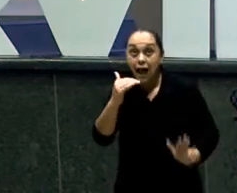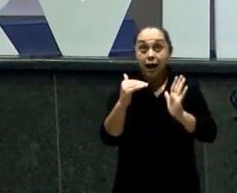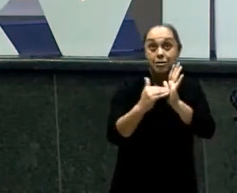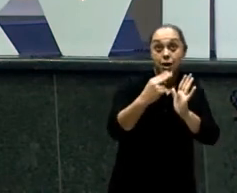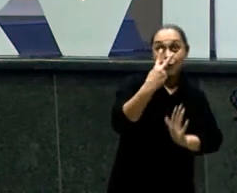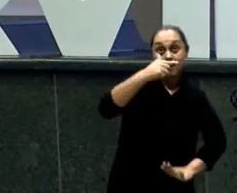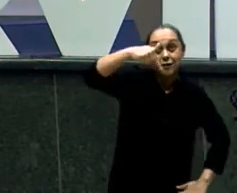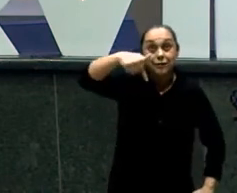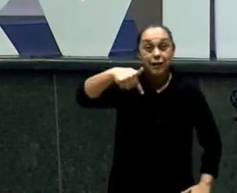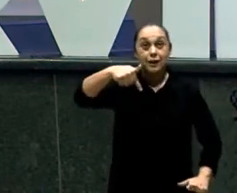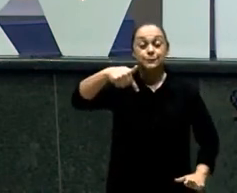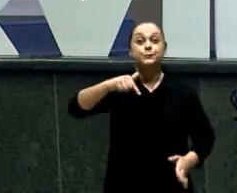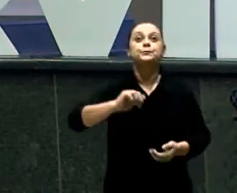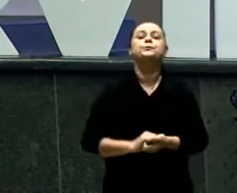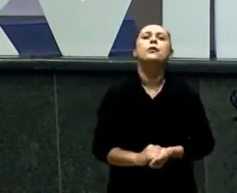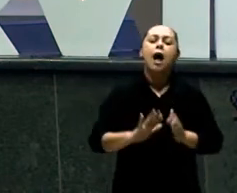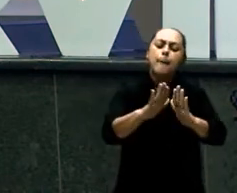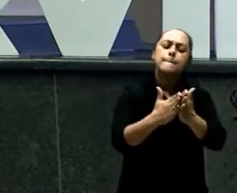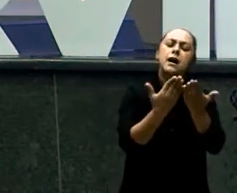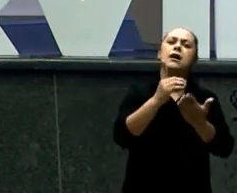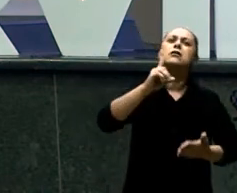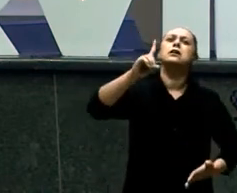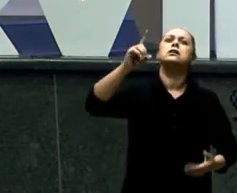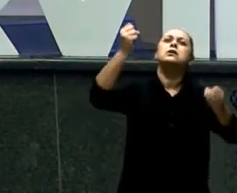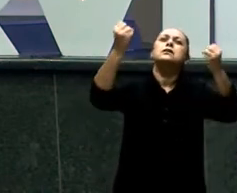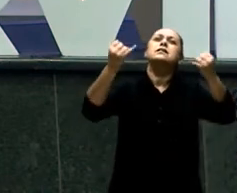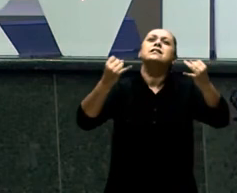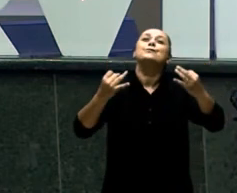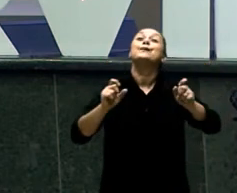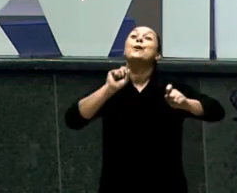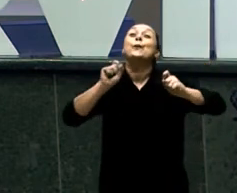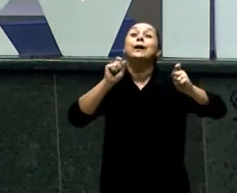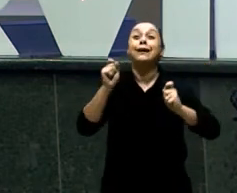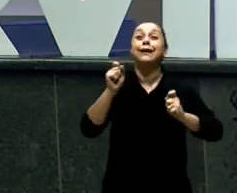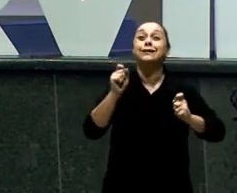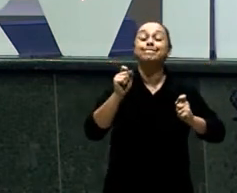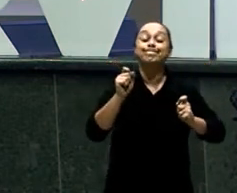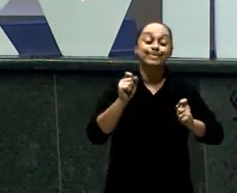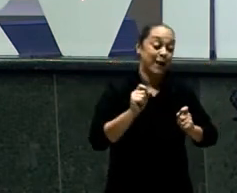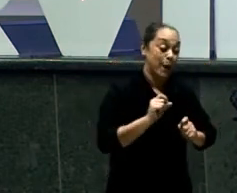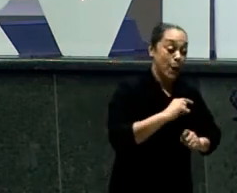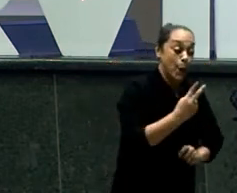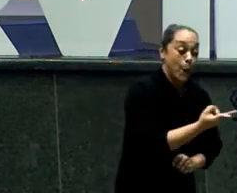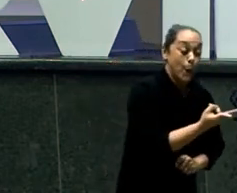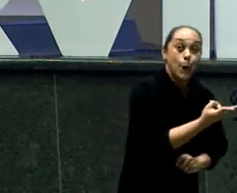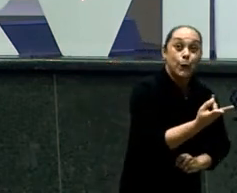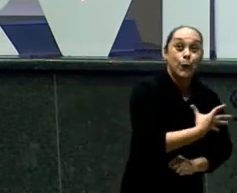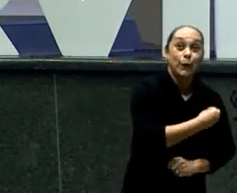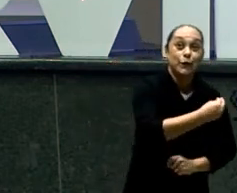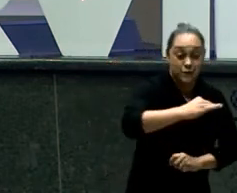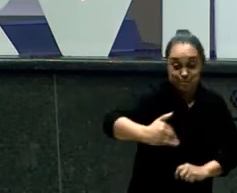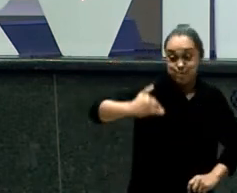gente Vai falar A Bíblia Vai dizer Que os meninos Estão crescendo E nessa fase De